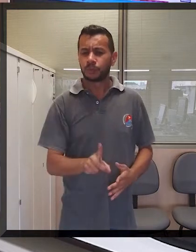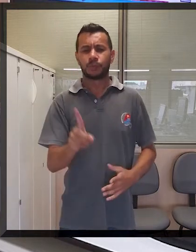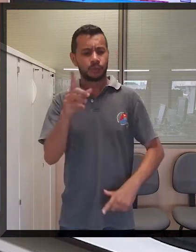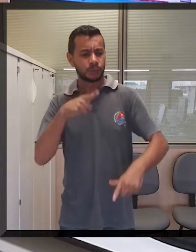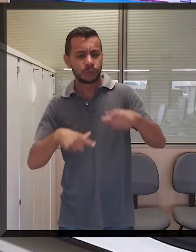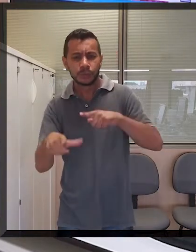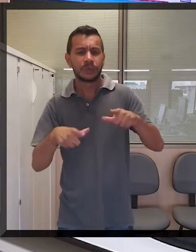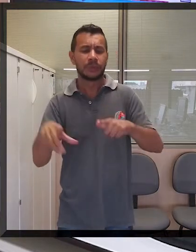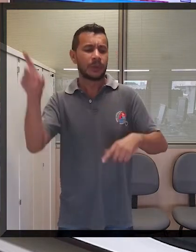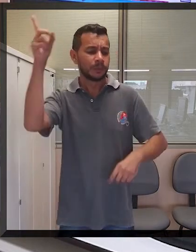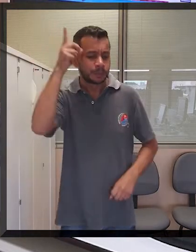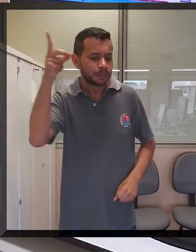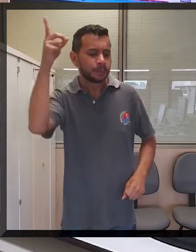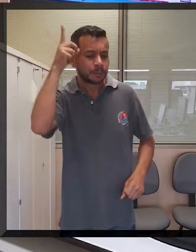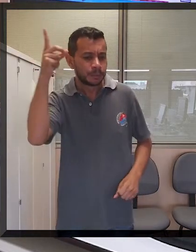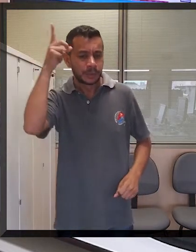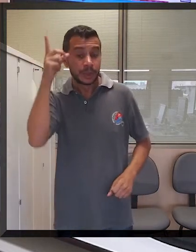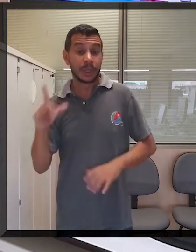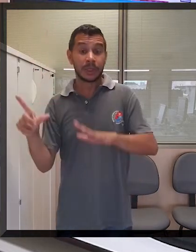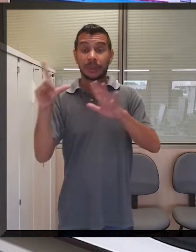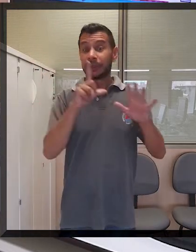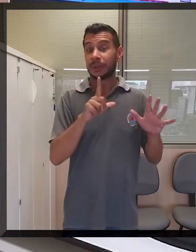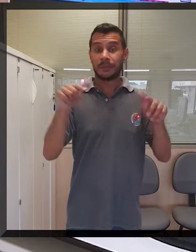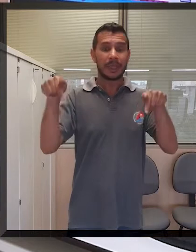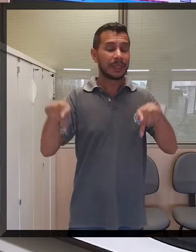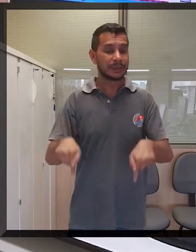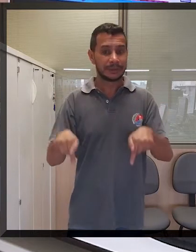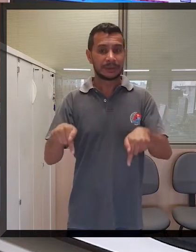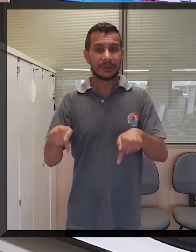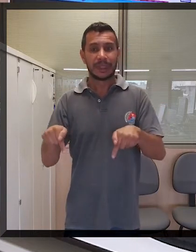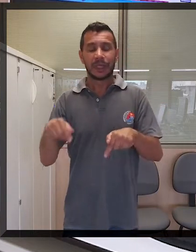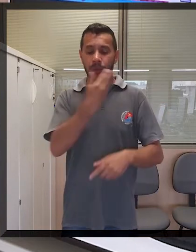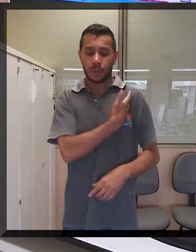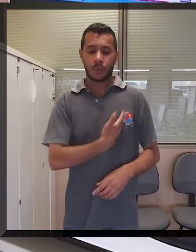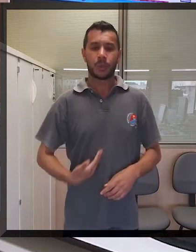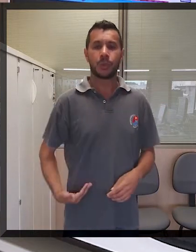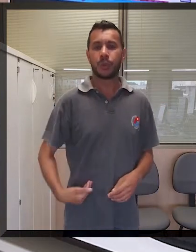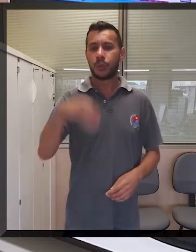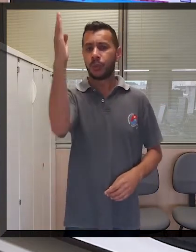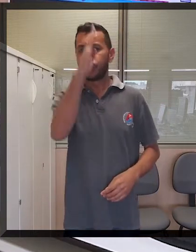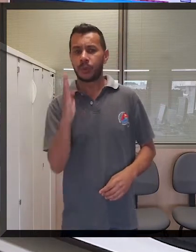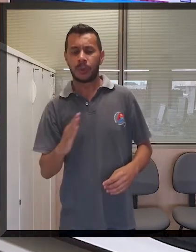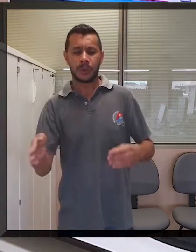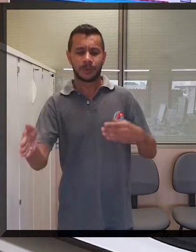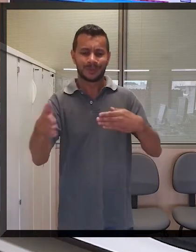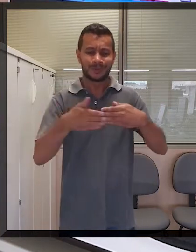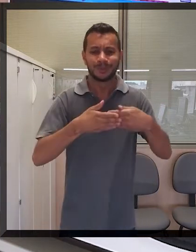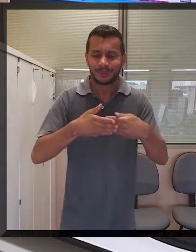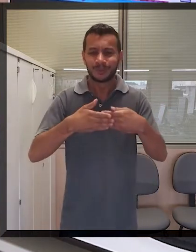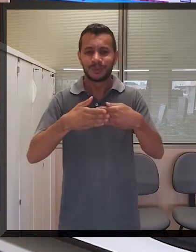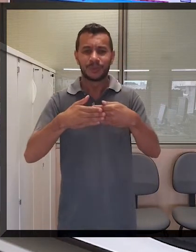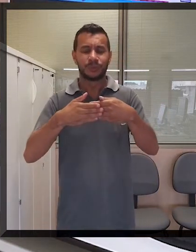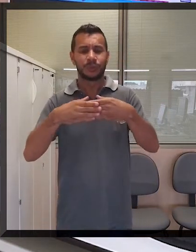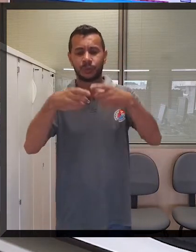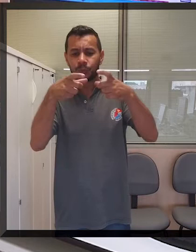No início desta semana, o governo federal fechou a agência do Ministério do Trabalho de Taboão da Serra. Isso